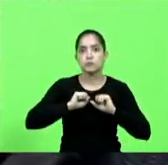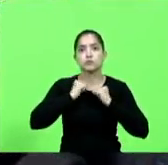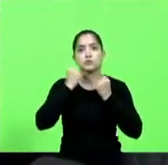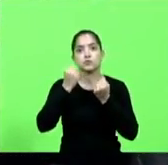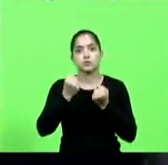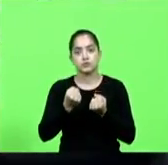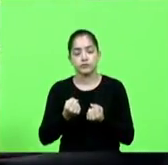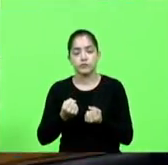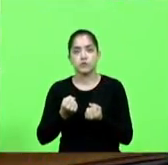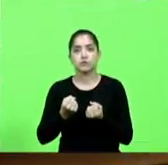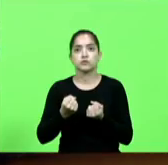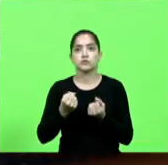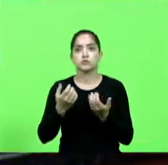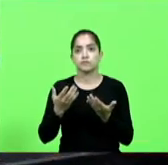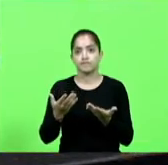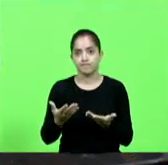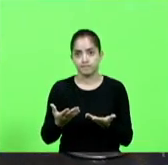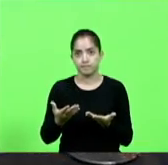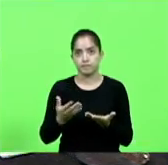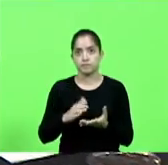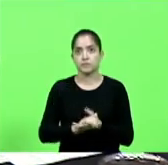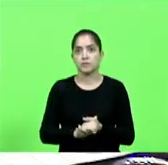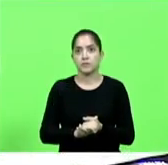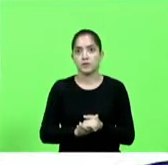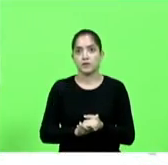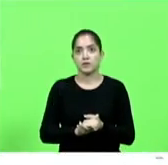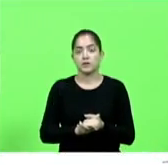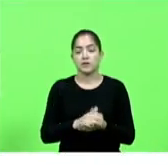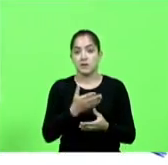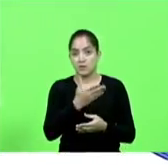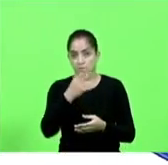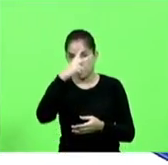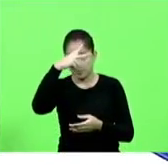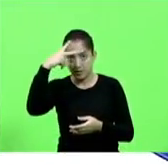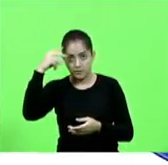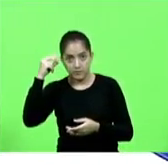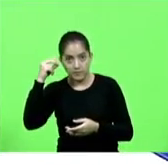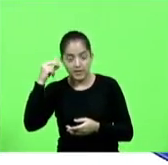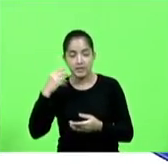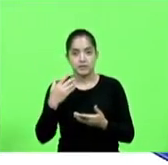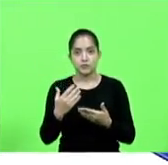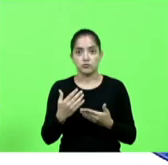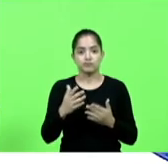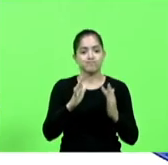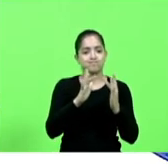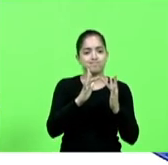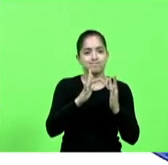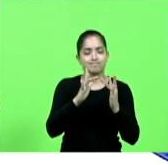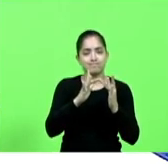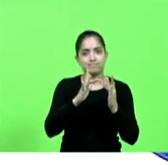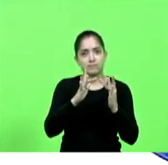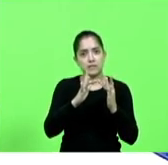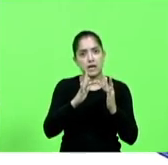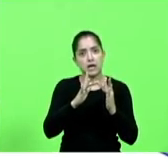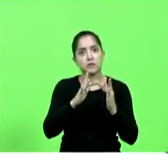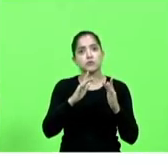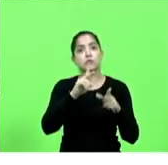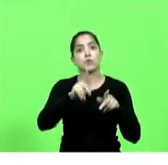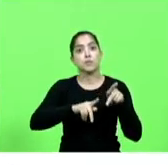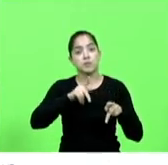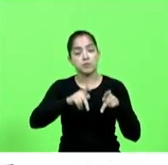seriedade. O prefeito é aquele para-choque porque está naquele contato diário com a população,